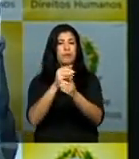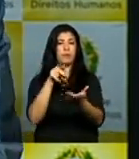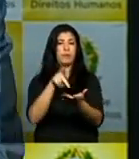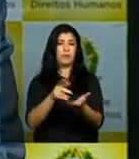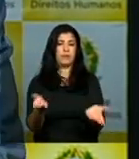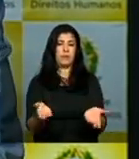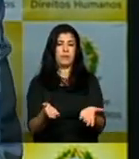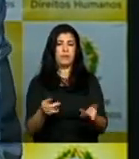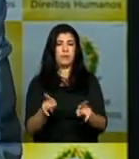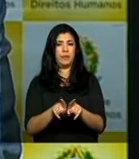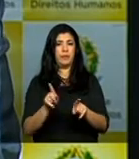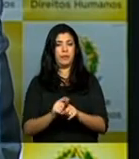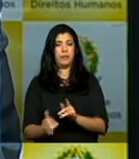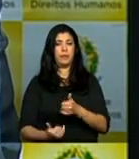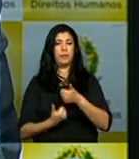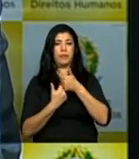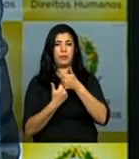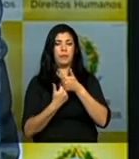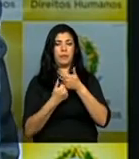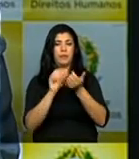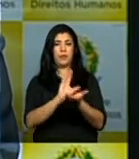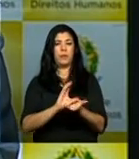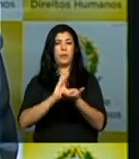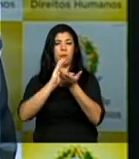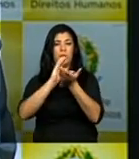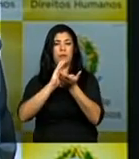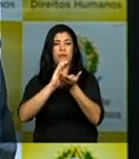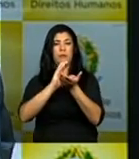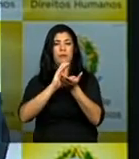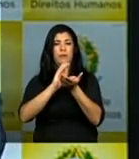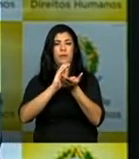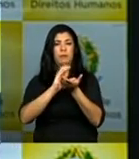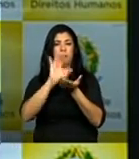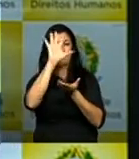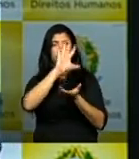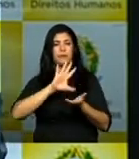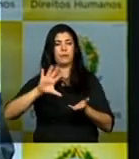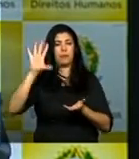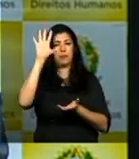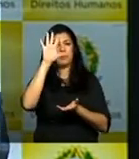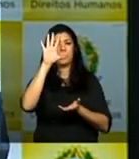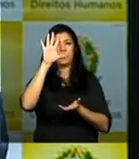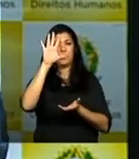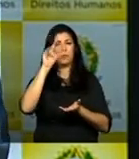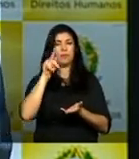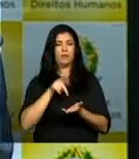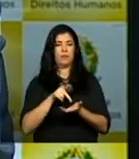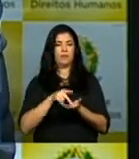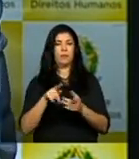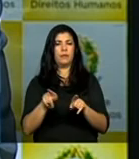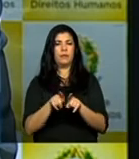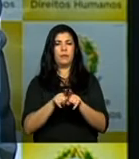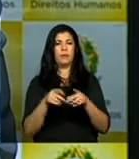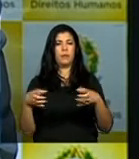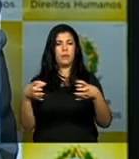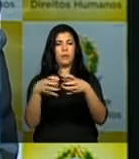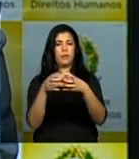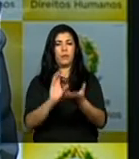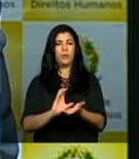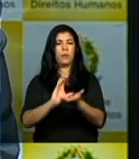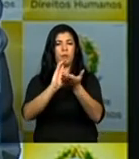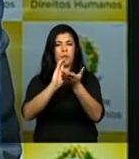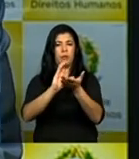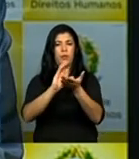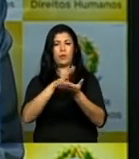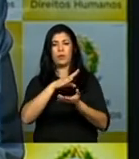Também apoiamos a Comissão Nacional da Verdade, a Comissão da Anistia e a Comissão de Mortos e